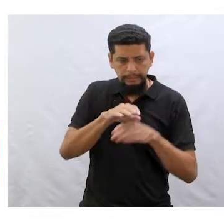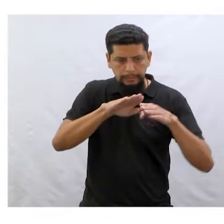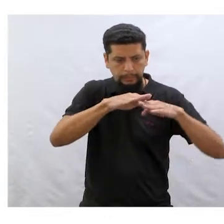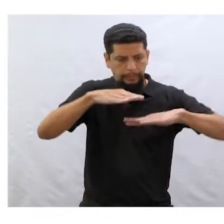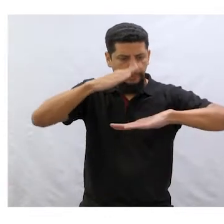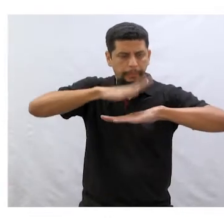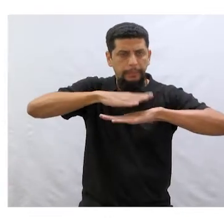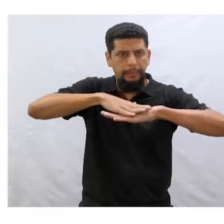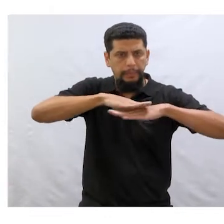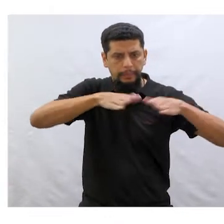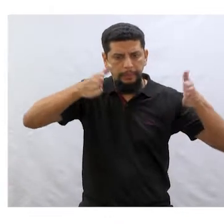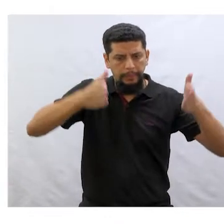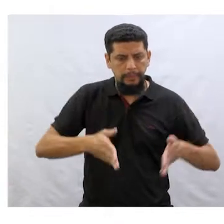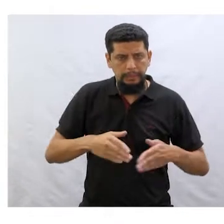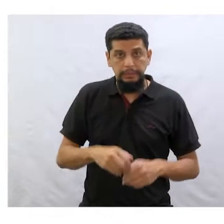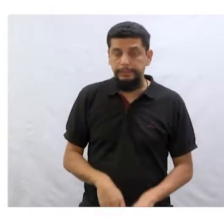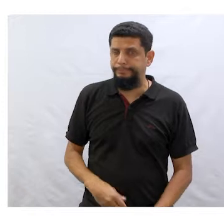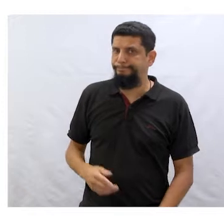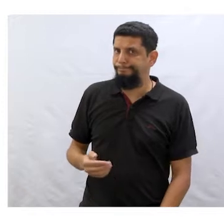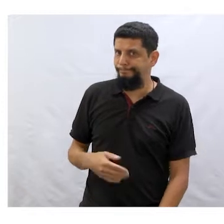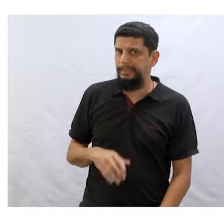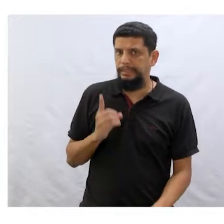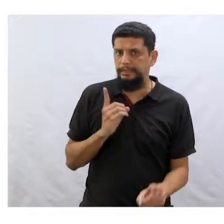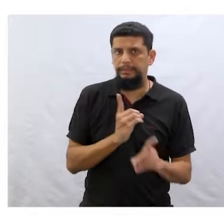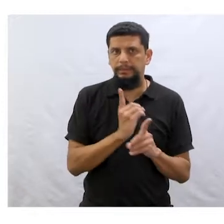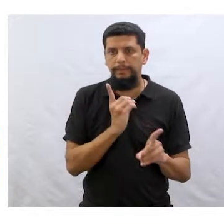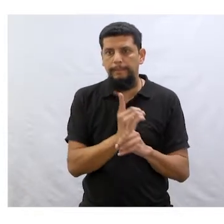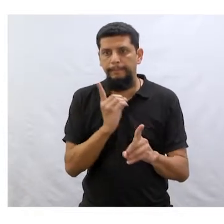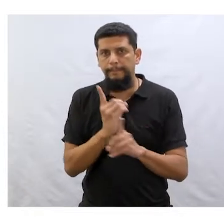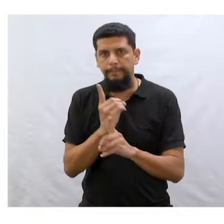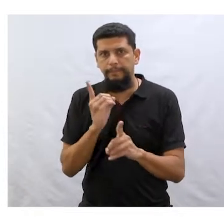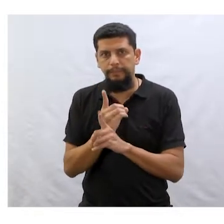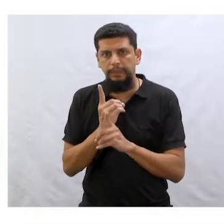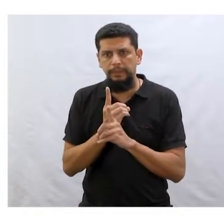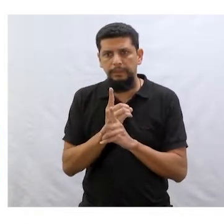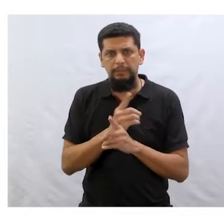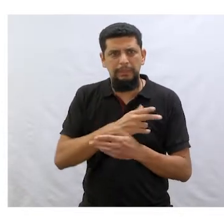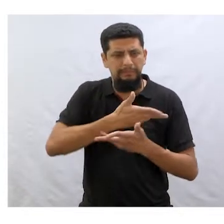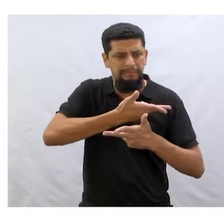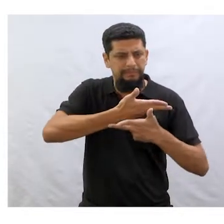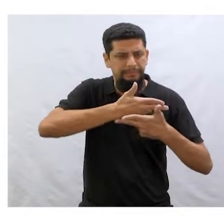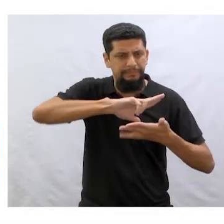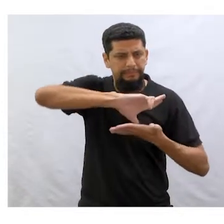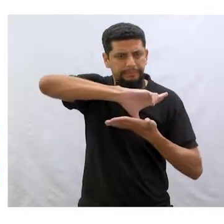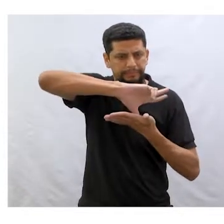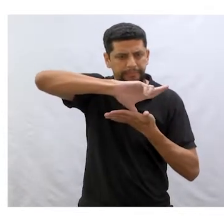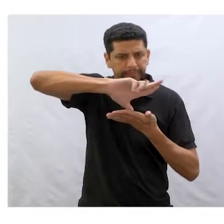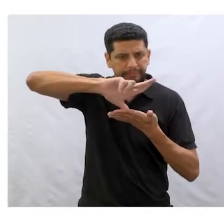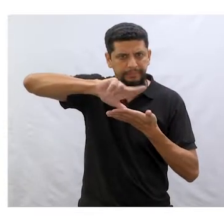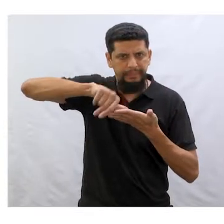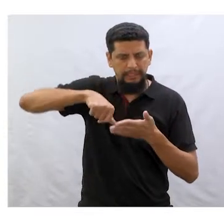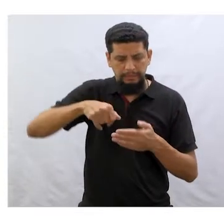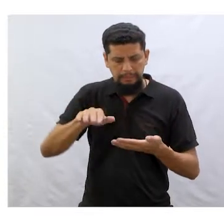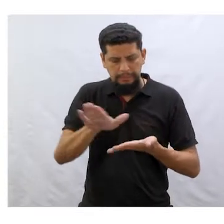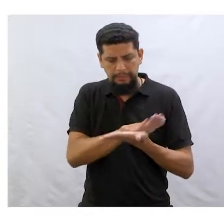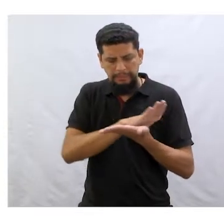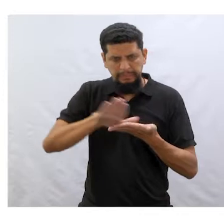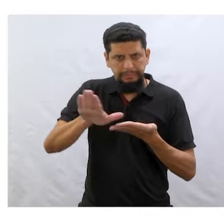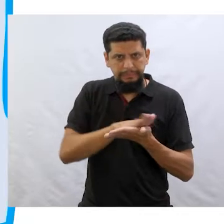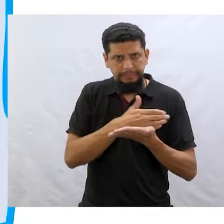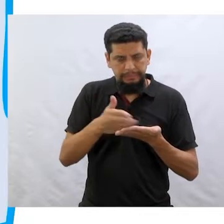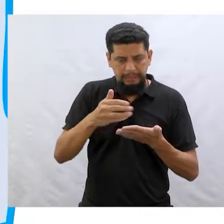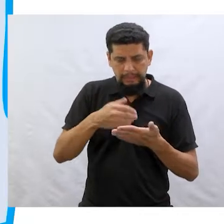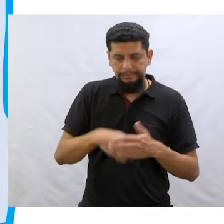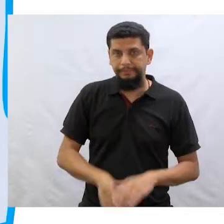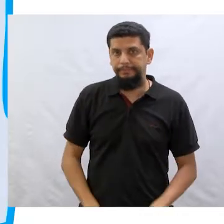prateleiras, com certeza encontraria uma trenzeira danada e muita poeira guardada.